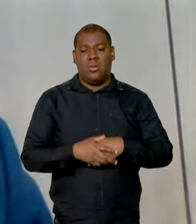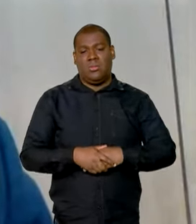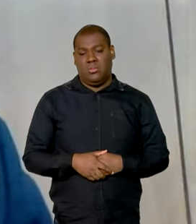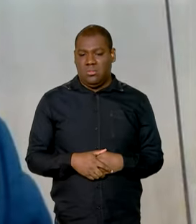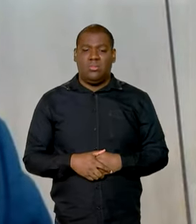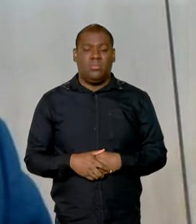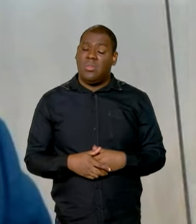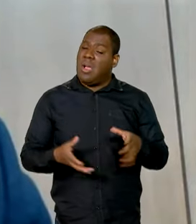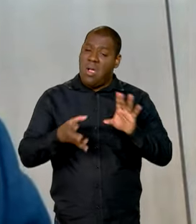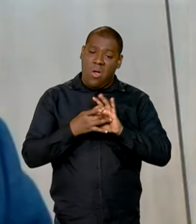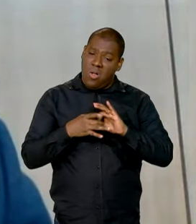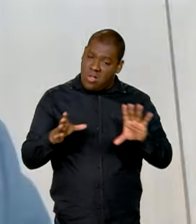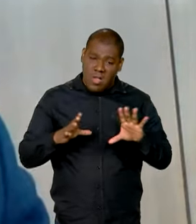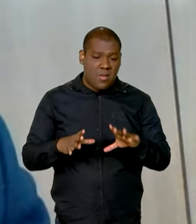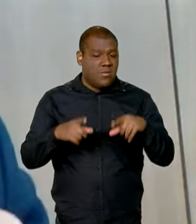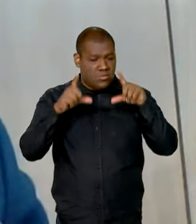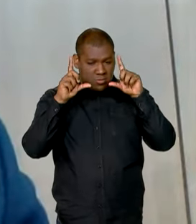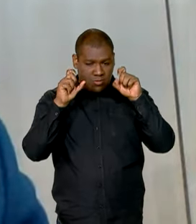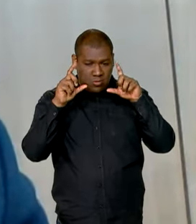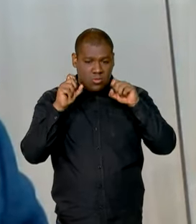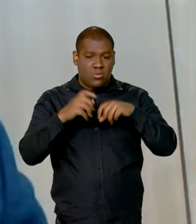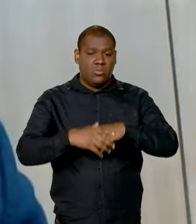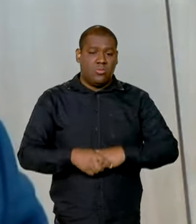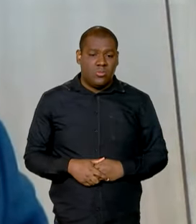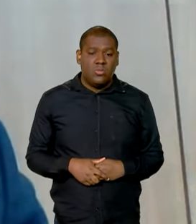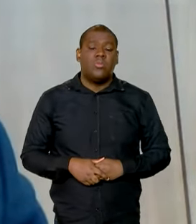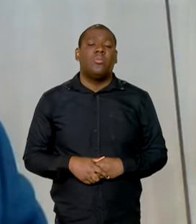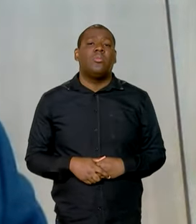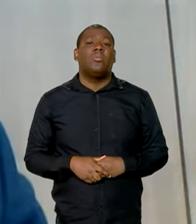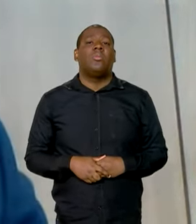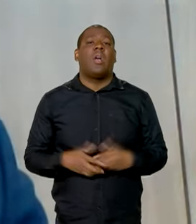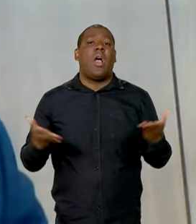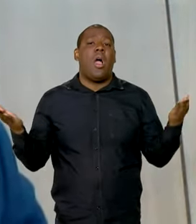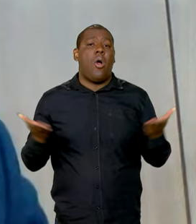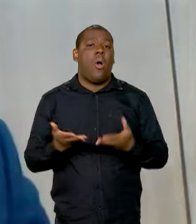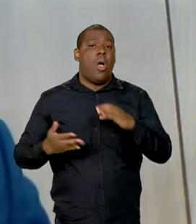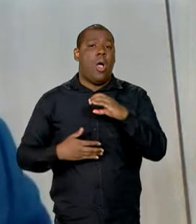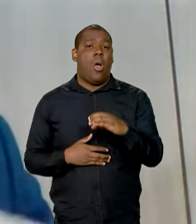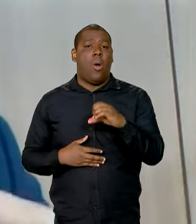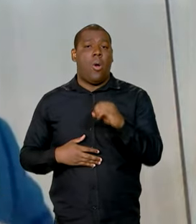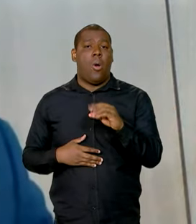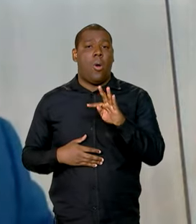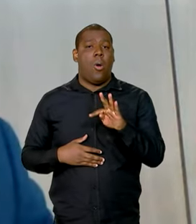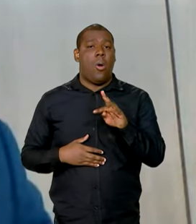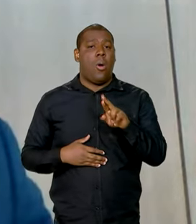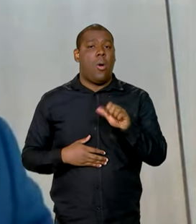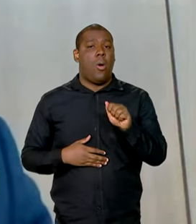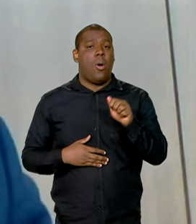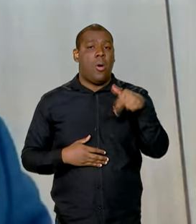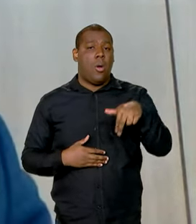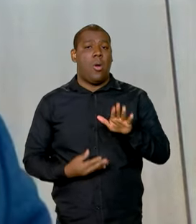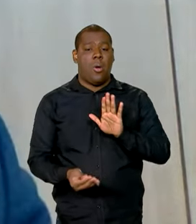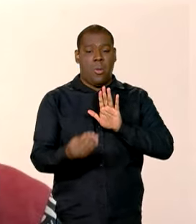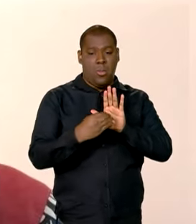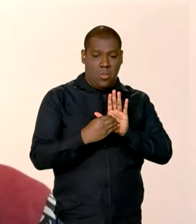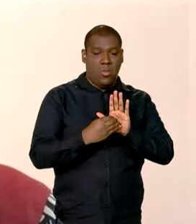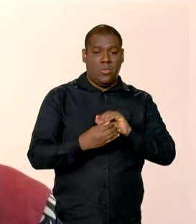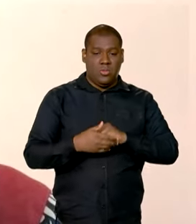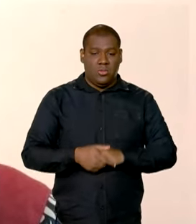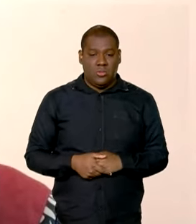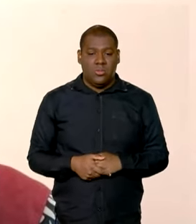fotografia para a CNH. Então o que a gente fez agora, o CONTRAN, foi deixar claro que existe essa exceção.